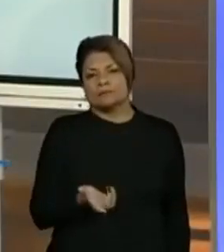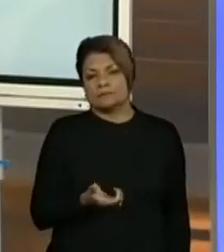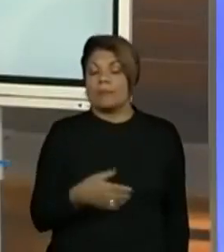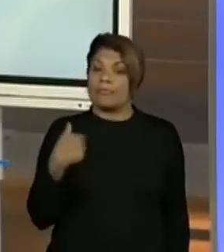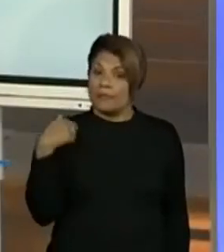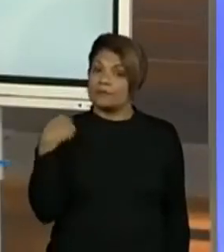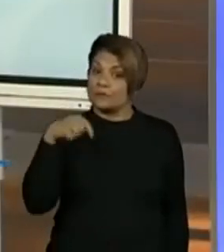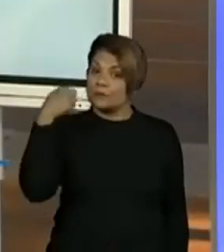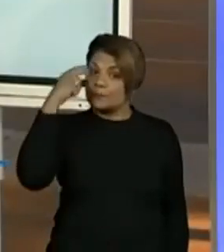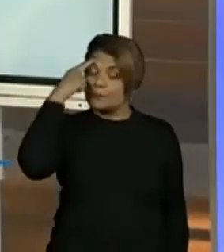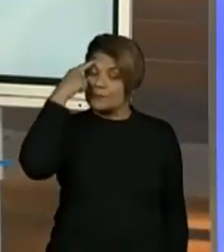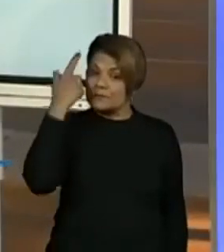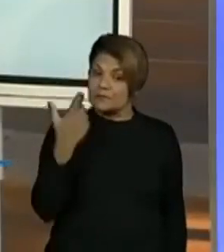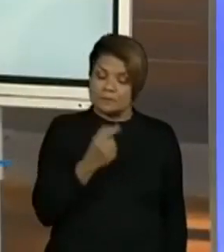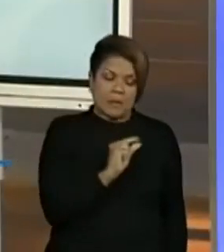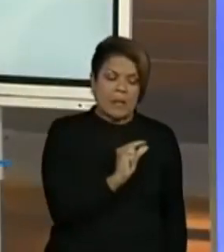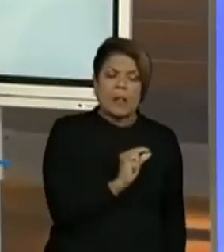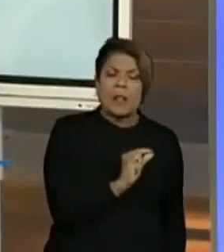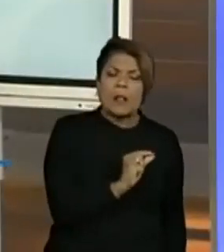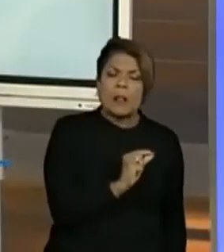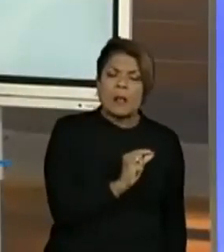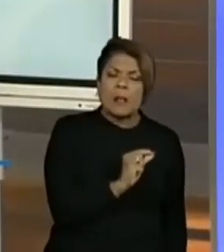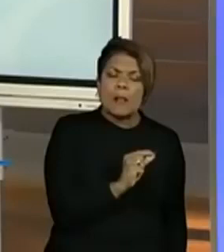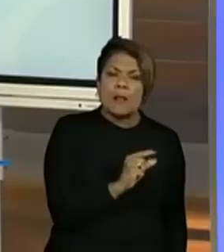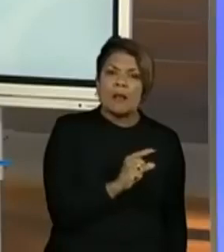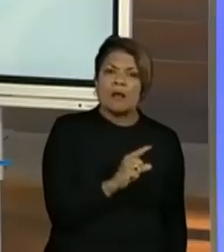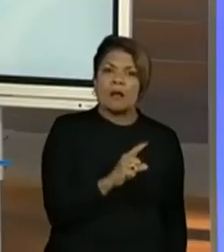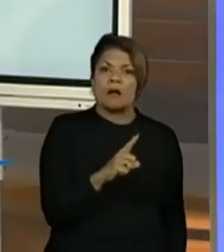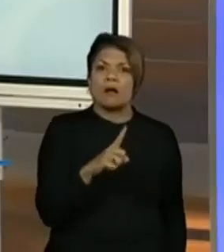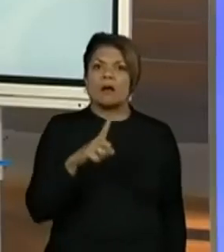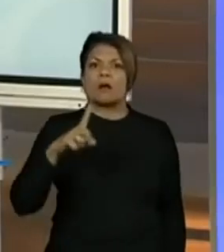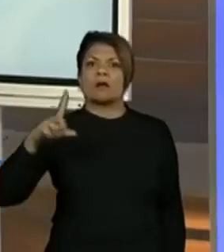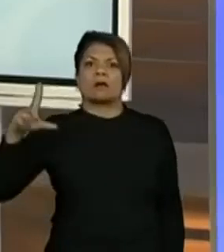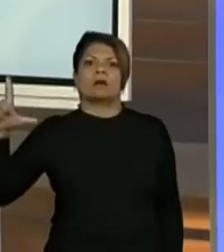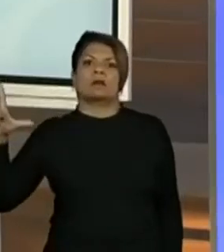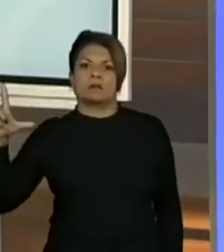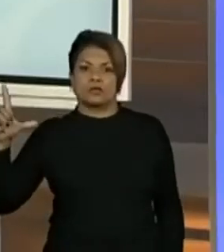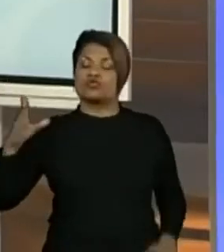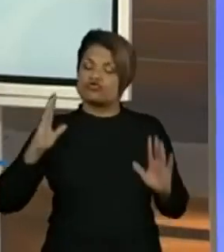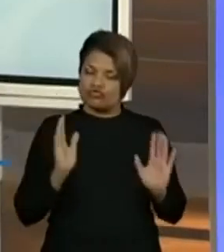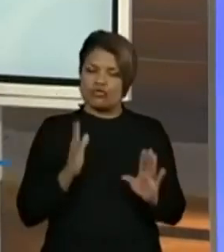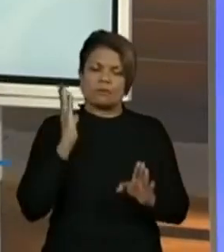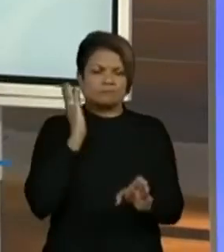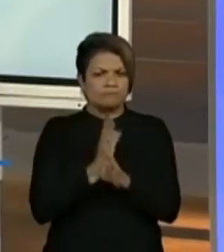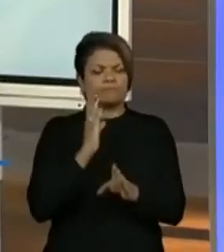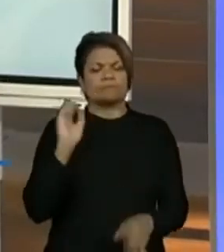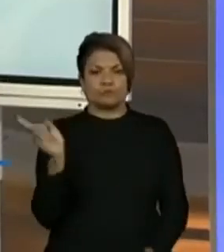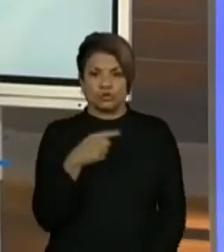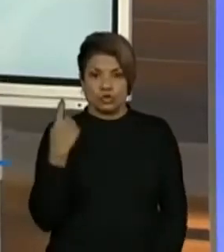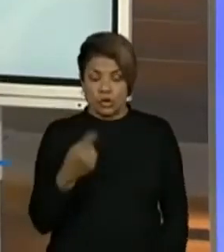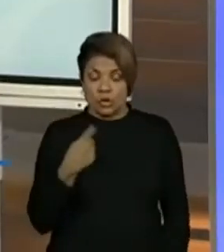menor. E qual é o número menor que já foi identificado por nós em uma atividade anterior?